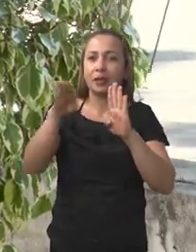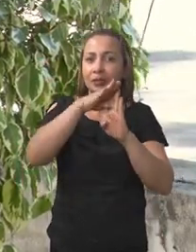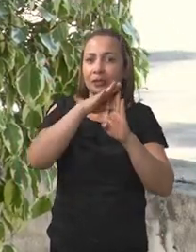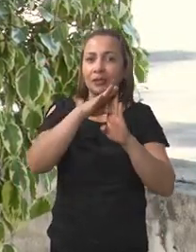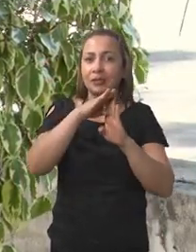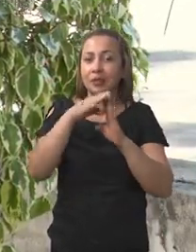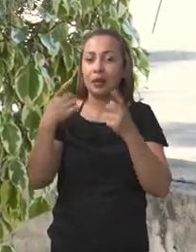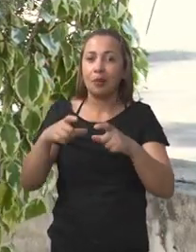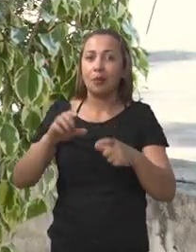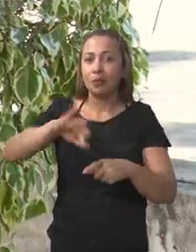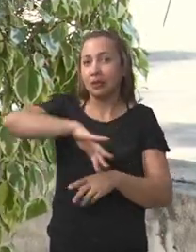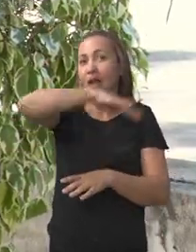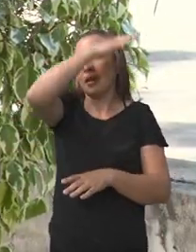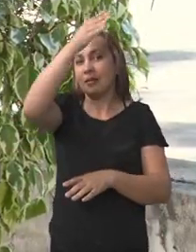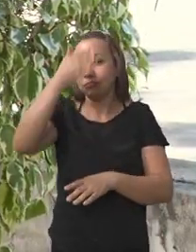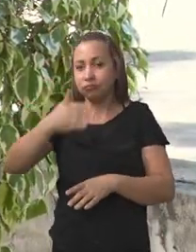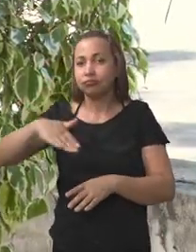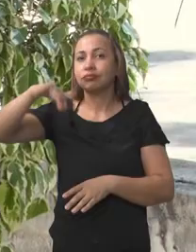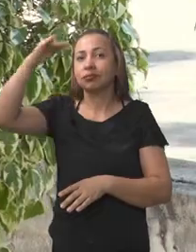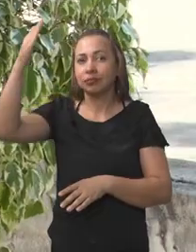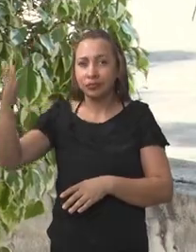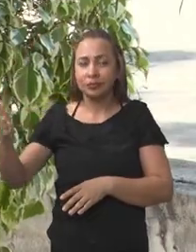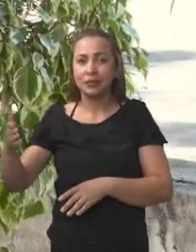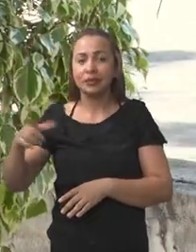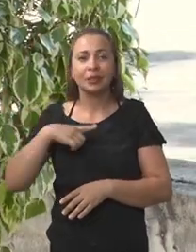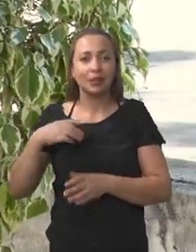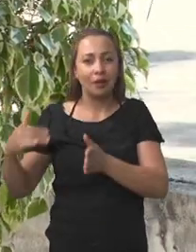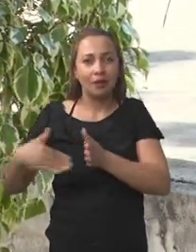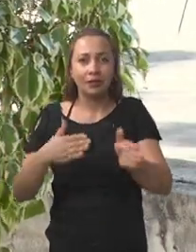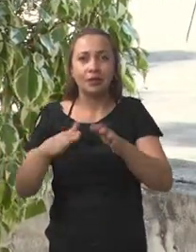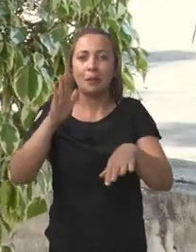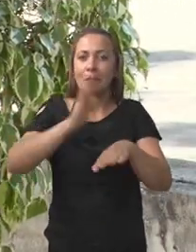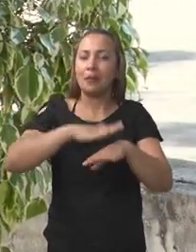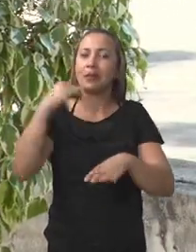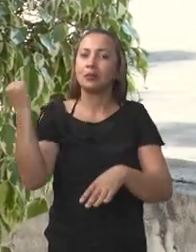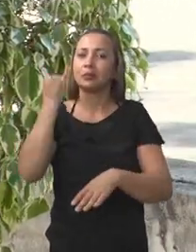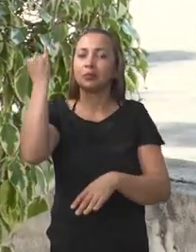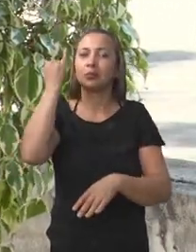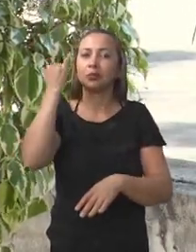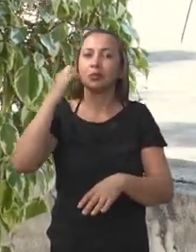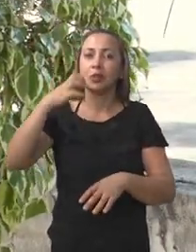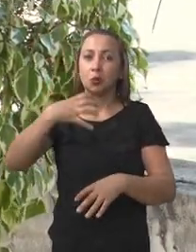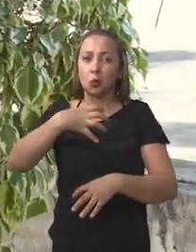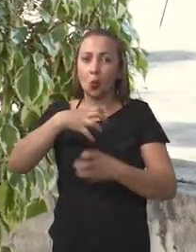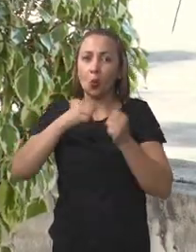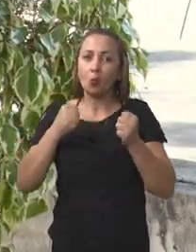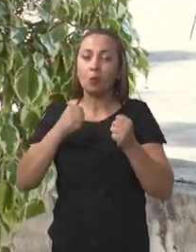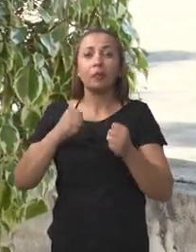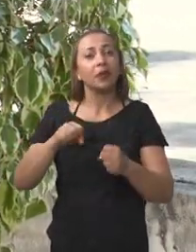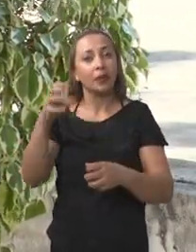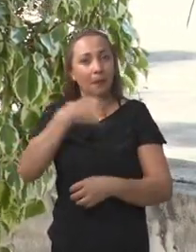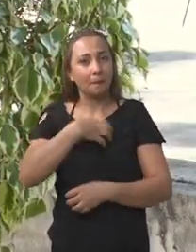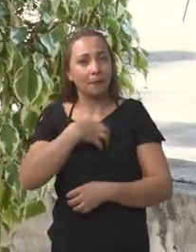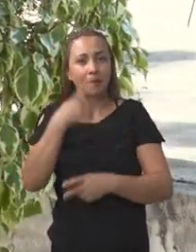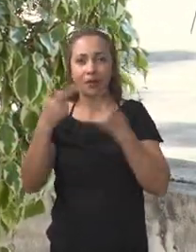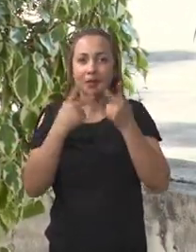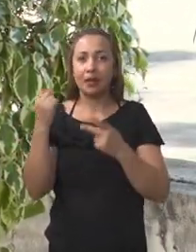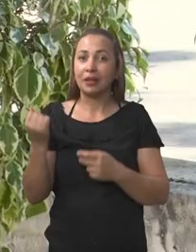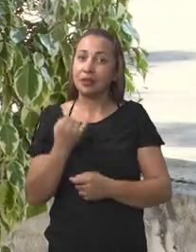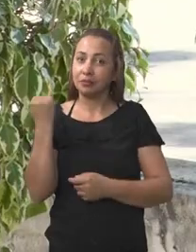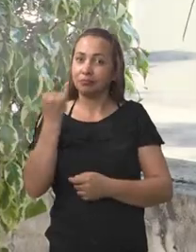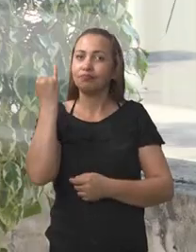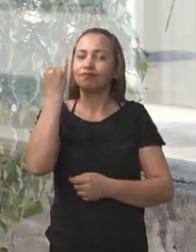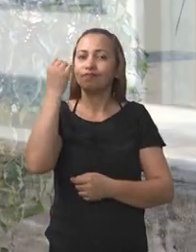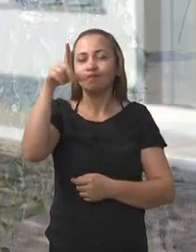às Labras Diamantinas, eram tidas como as estradas mais importantes dos sertões da Bahia, né? Isso aí na fala das